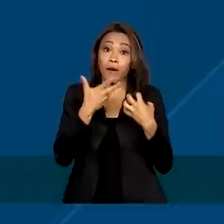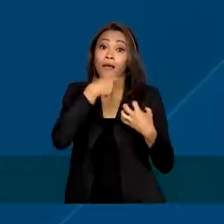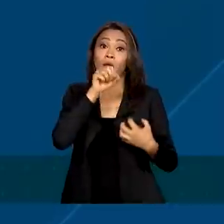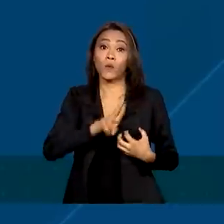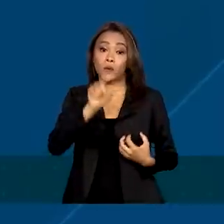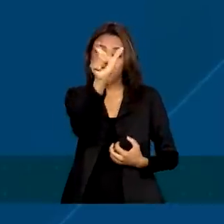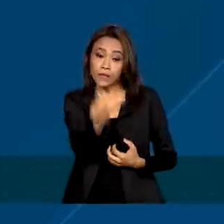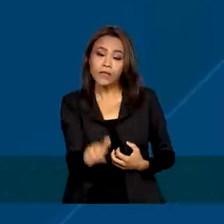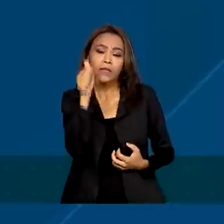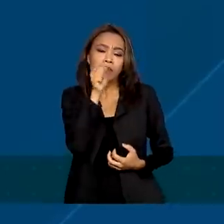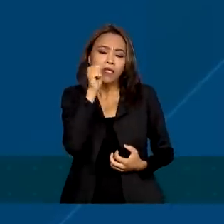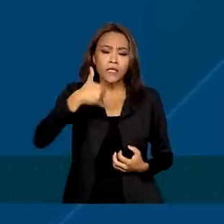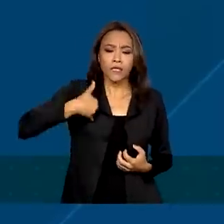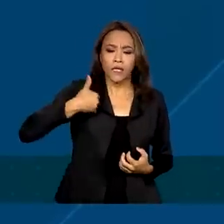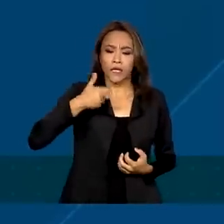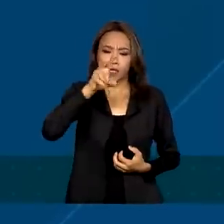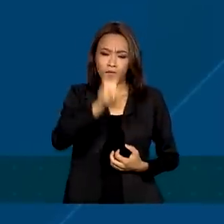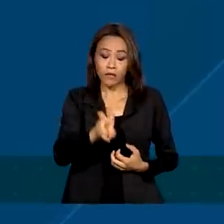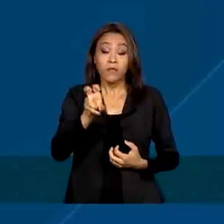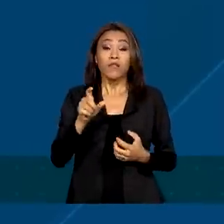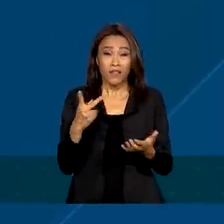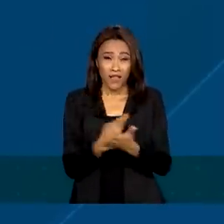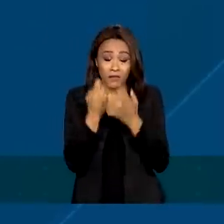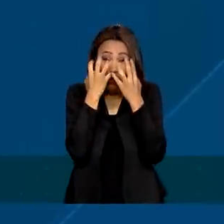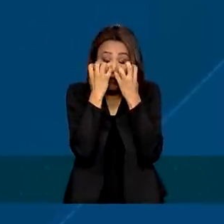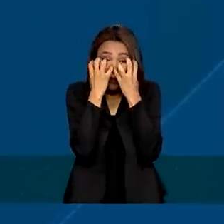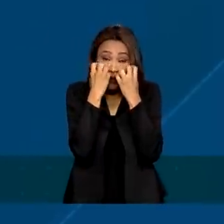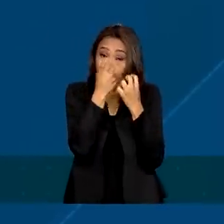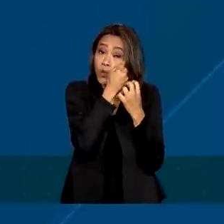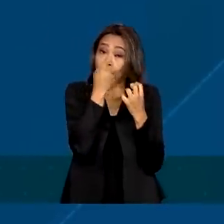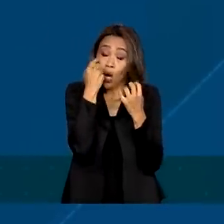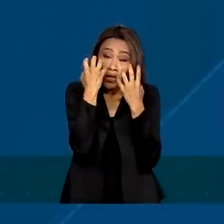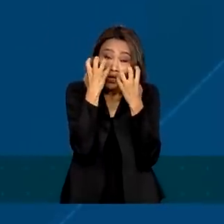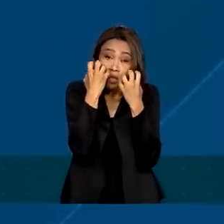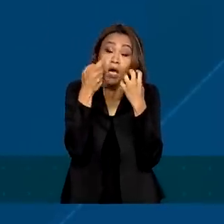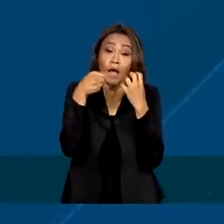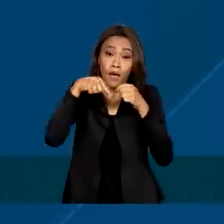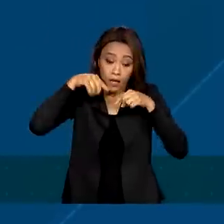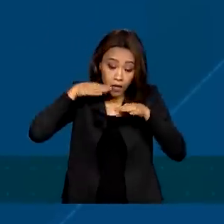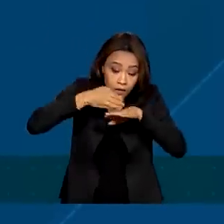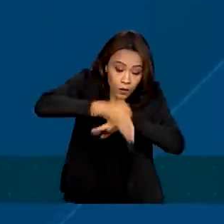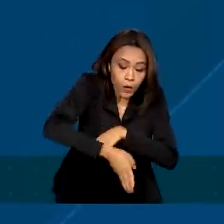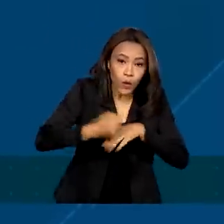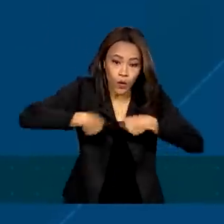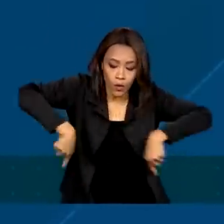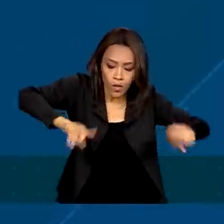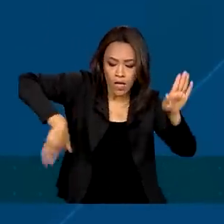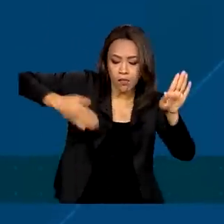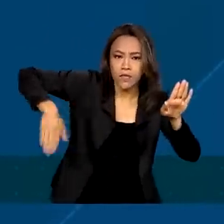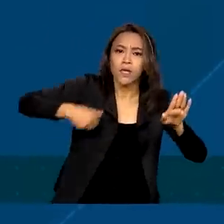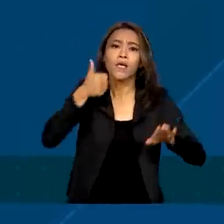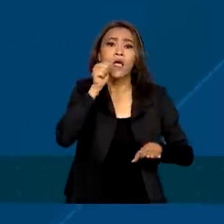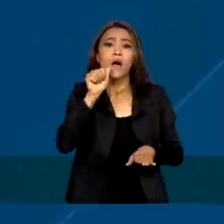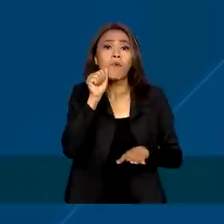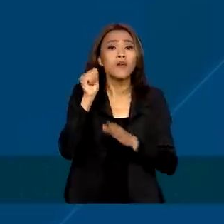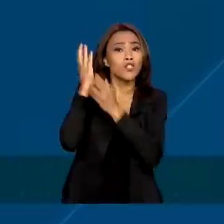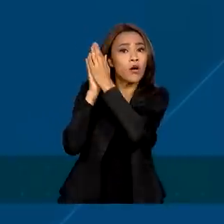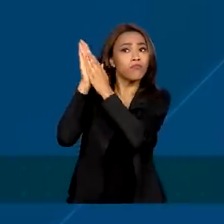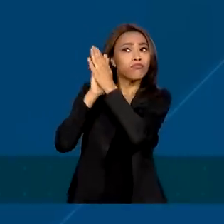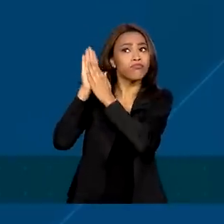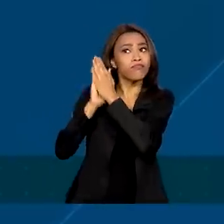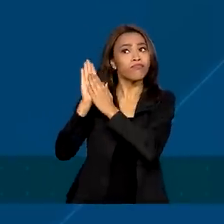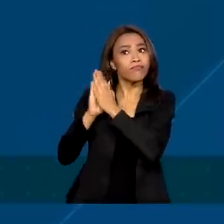Lorena, de cinco anos, sofreu irritação nos olhos depois de entrar na piscina com o produto que a mãe havia usado